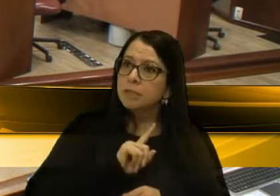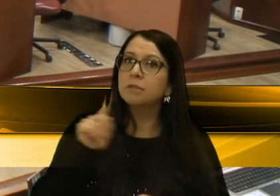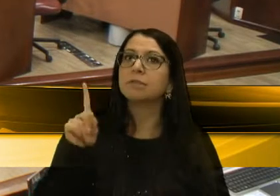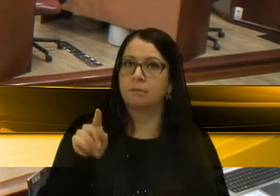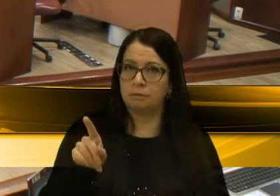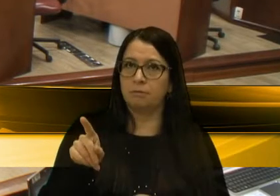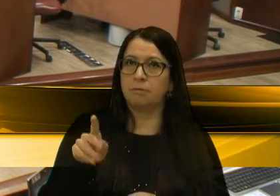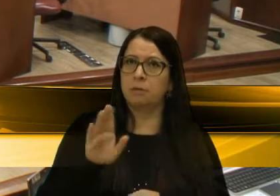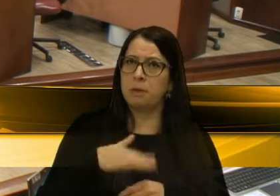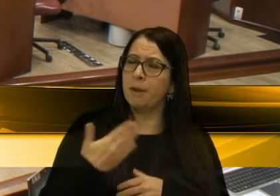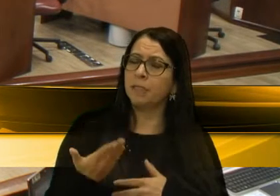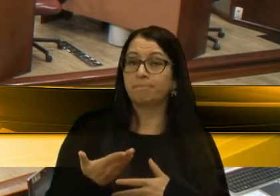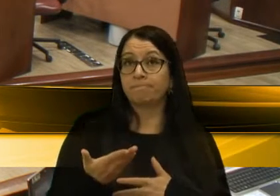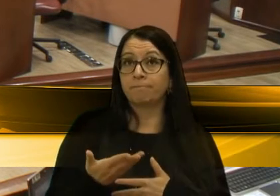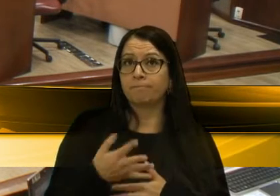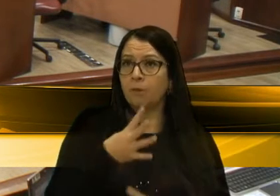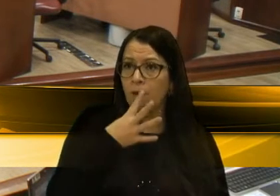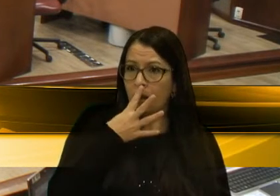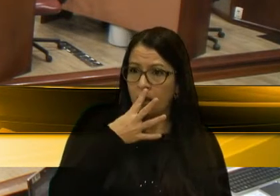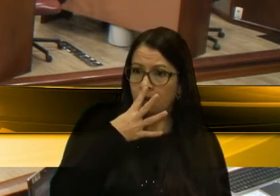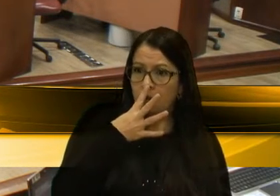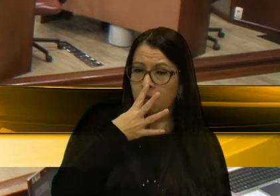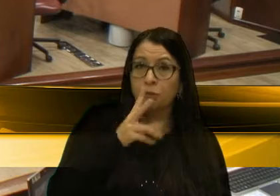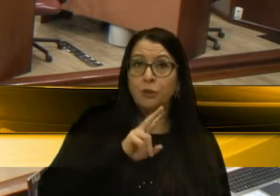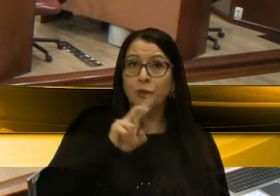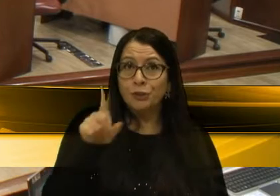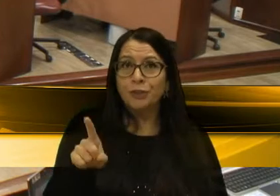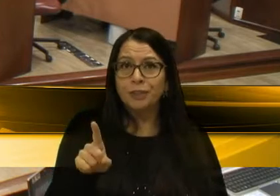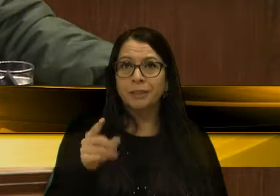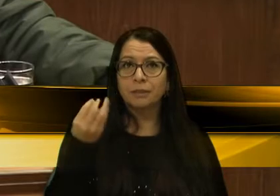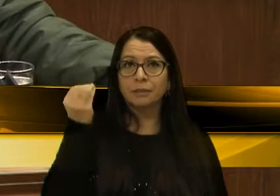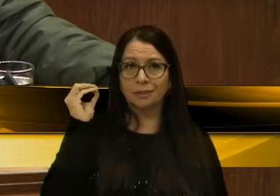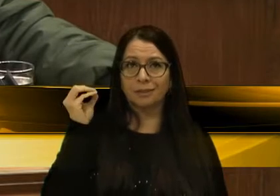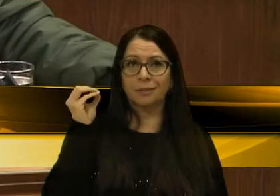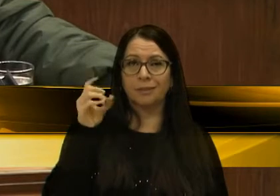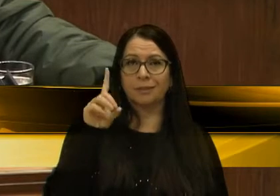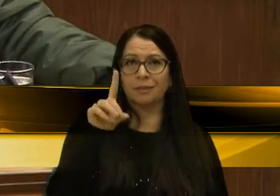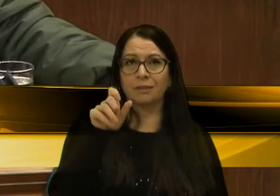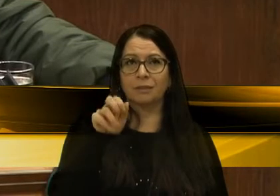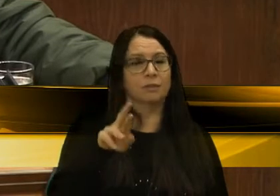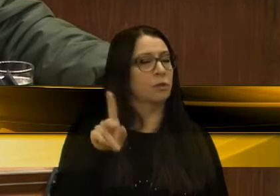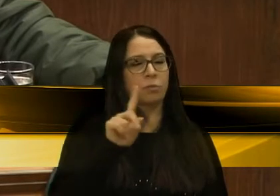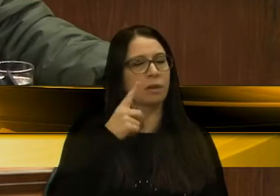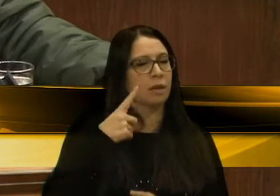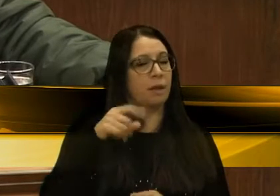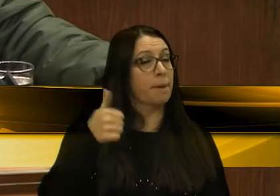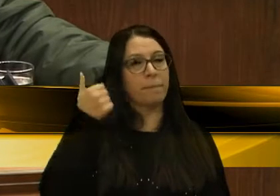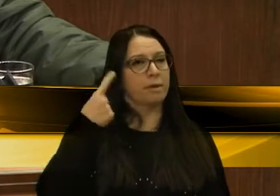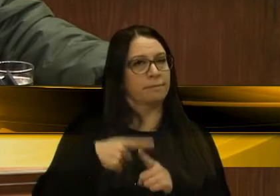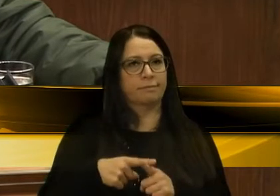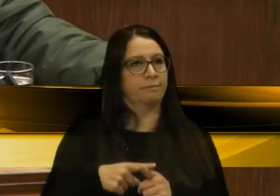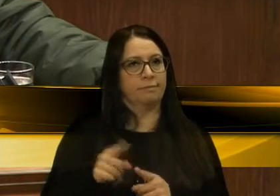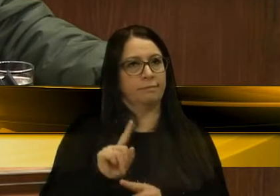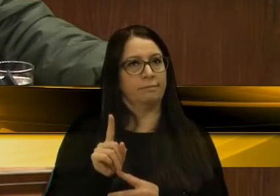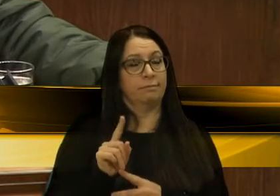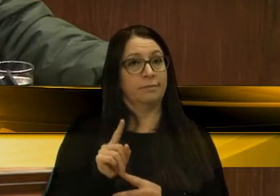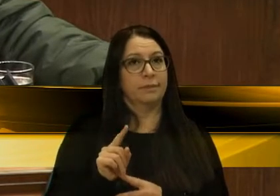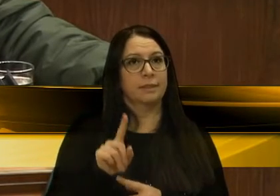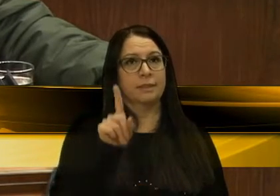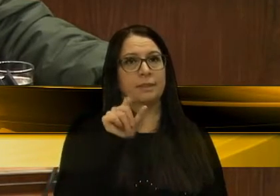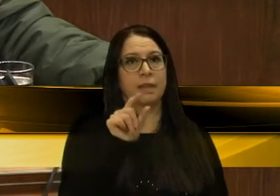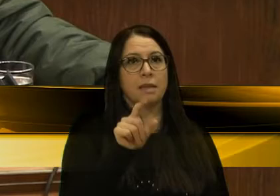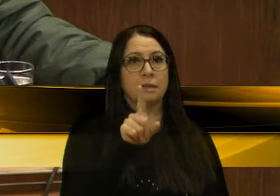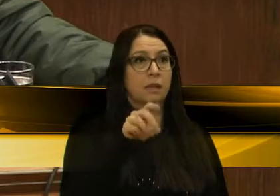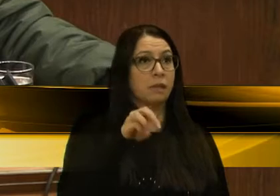Mas o que mais me deixa abismado, que quando a gente chega em Porto Alegre, no DAE, já não é a primeira vez, é 10, 15